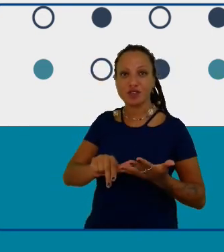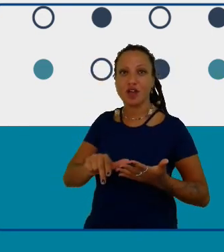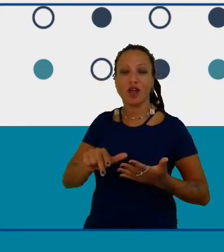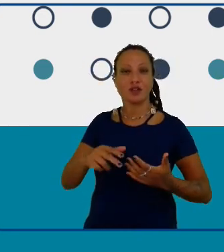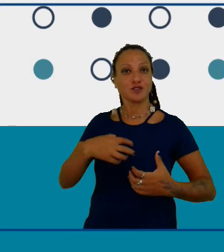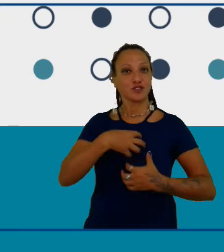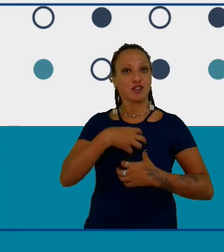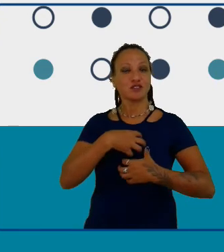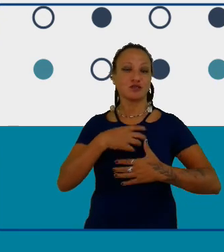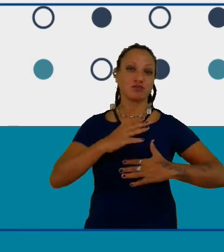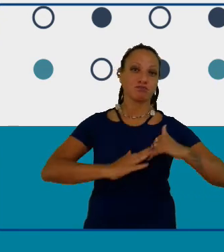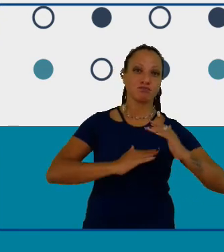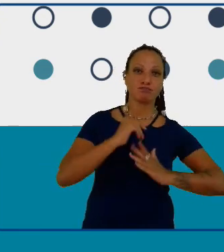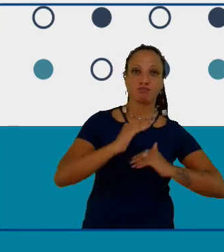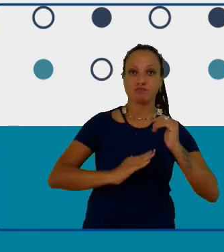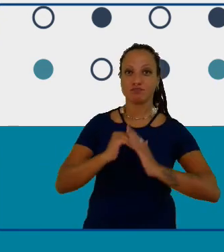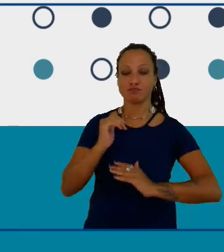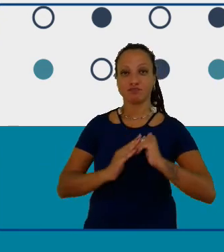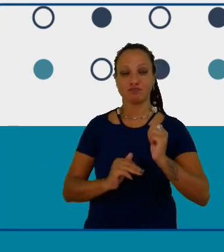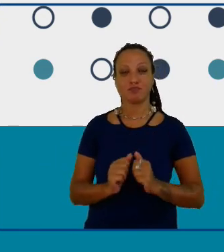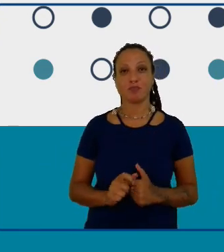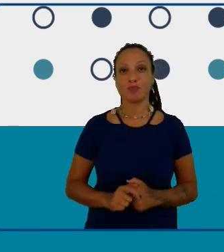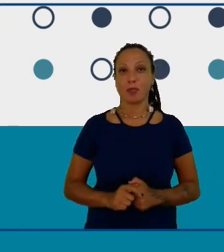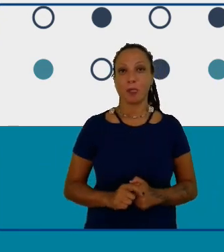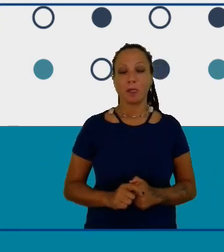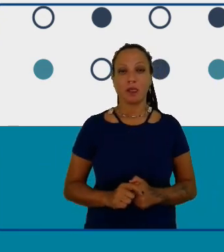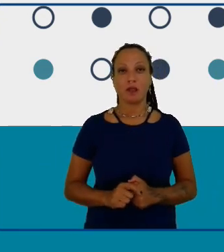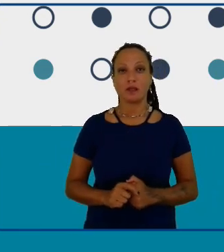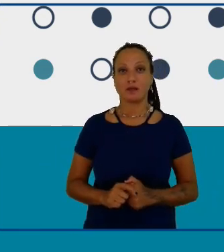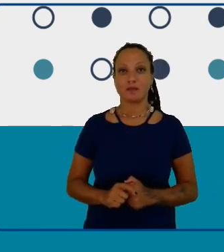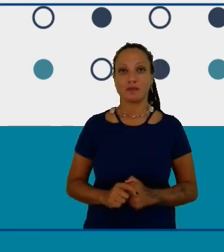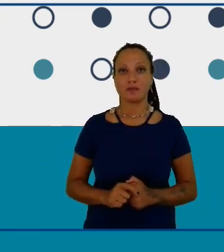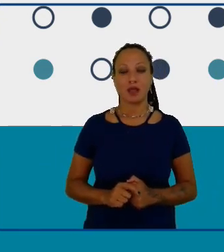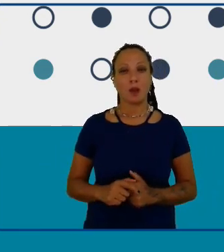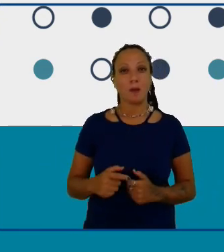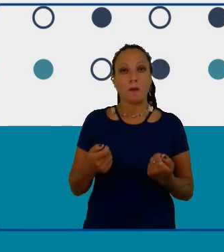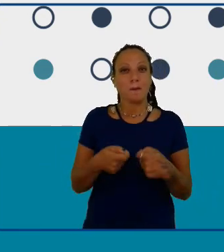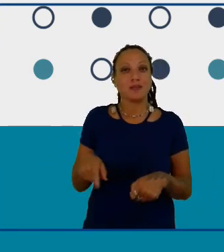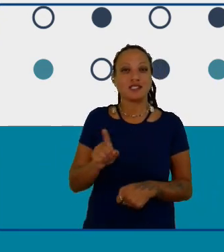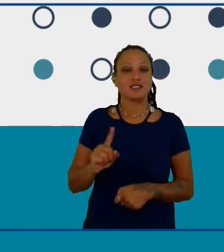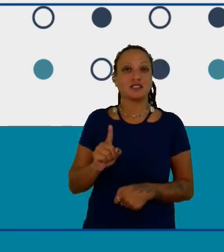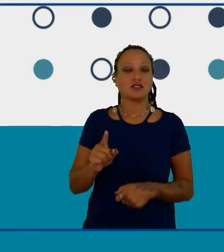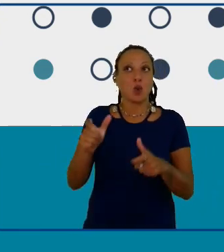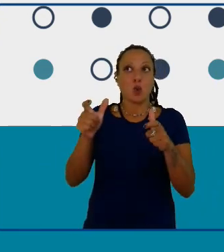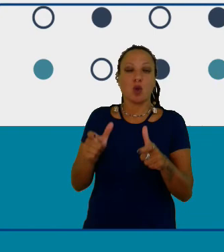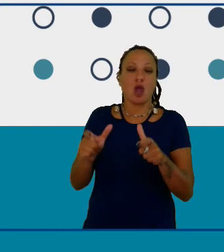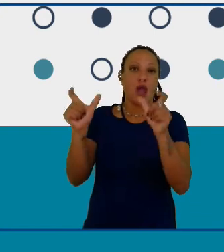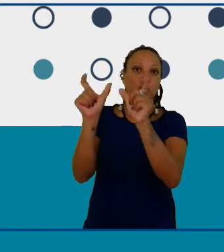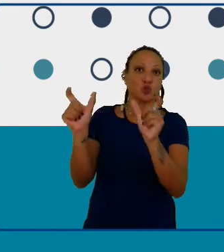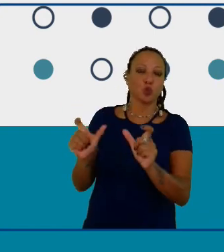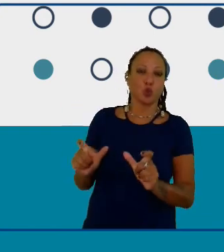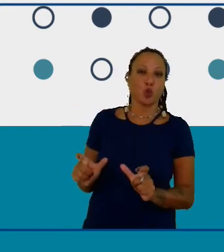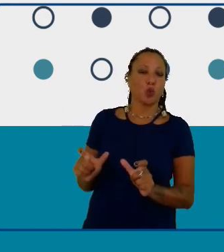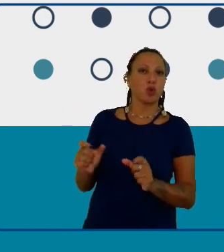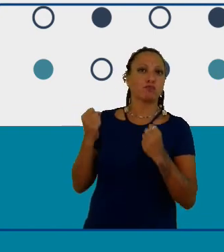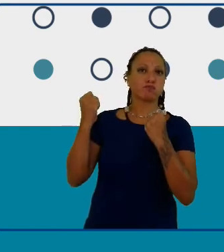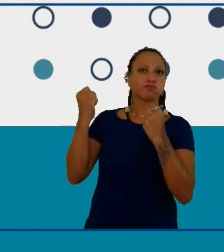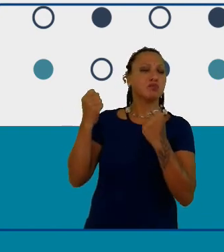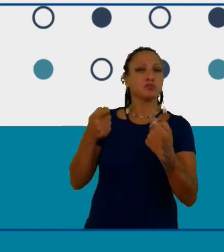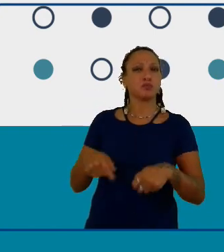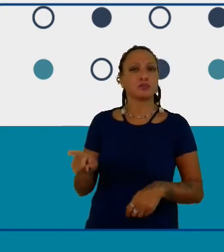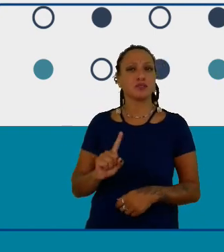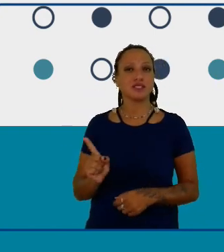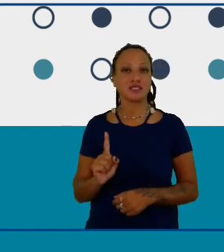às vezes precisar pensar uma grande infraestrutura para isso deixa para pensar uma grande